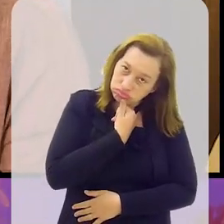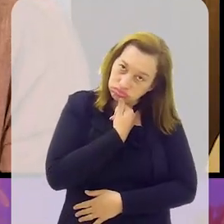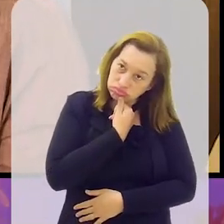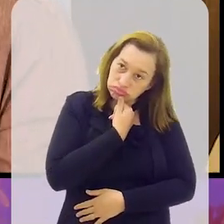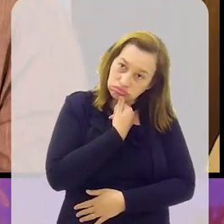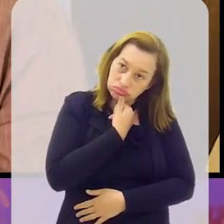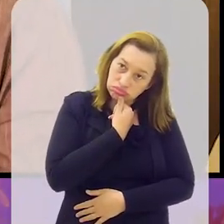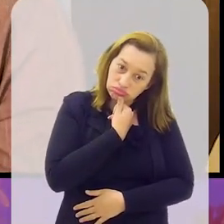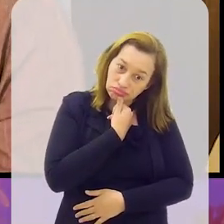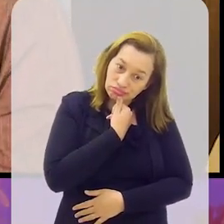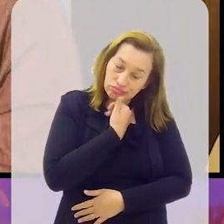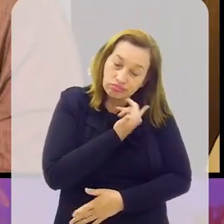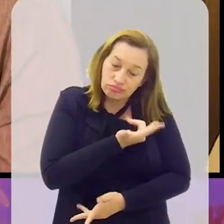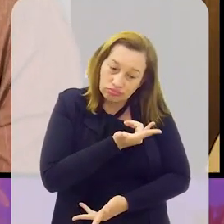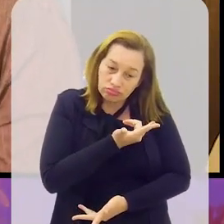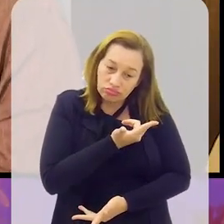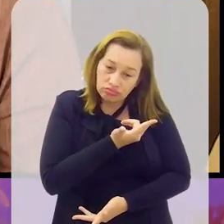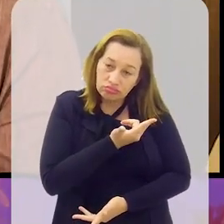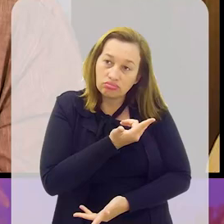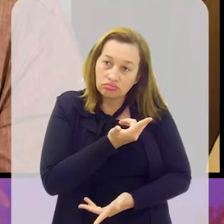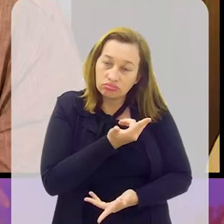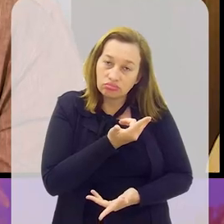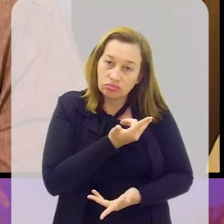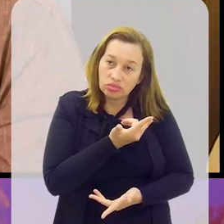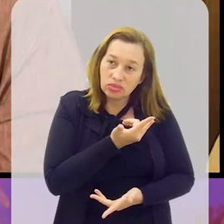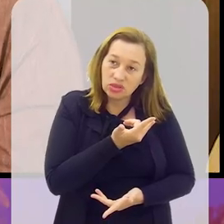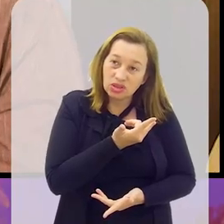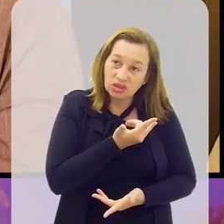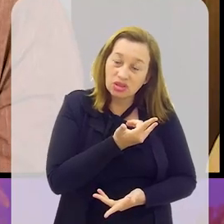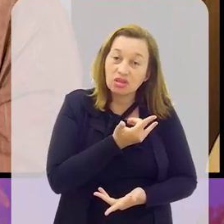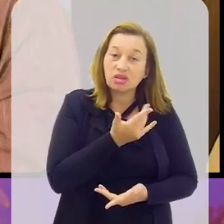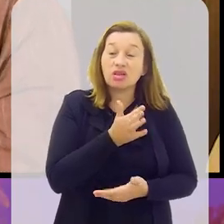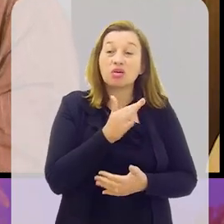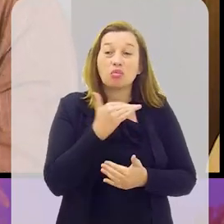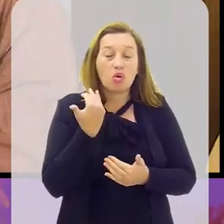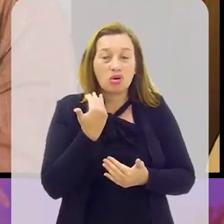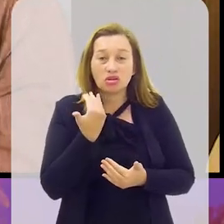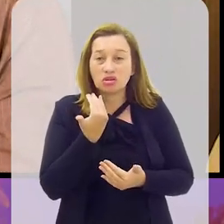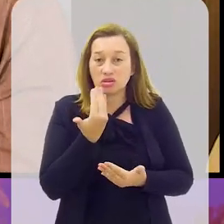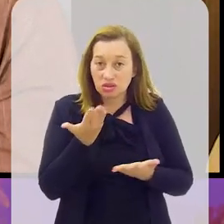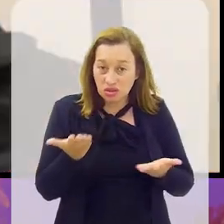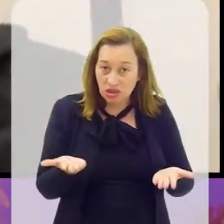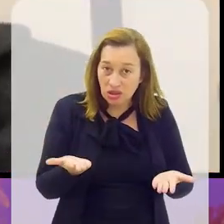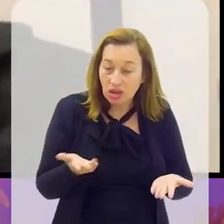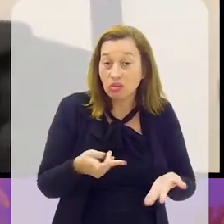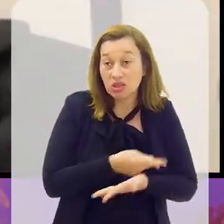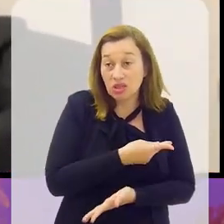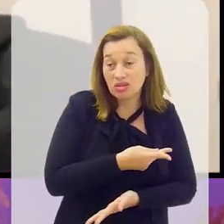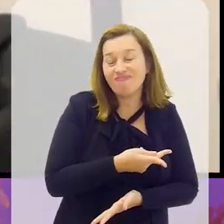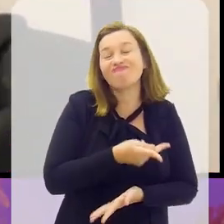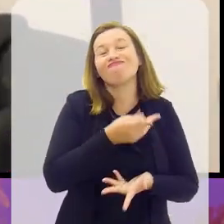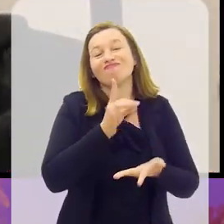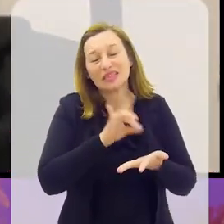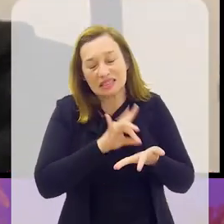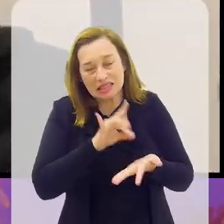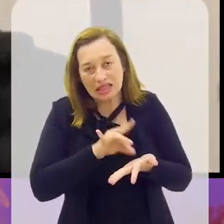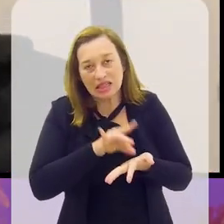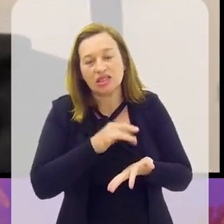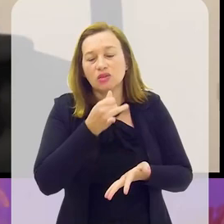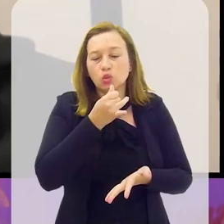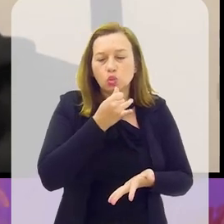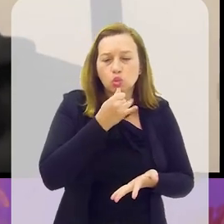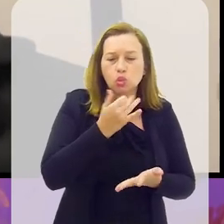lamentáveis, que deixaram sequelas irreparáveis para as famílias, professor. Não, sim, claro, é absolutamente